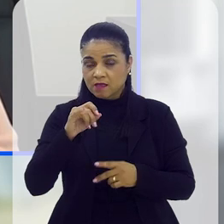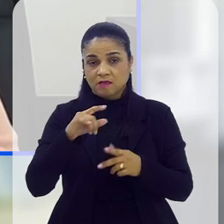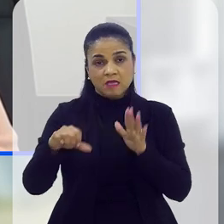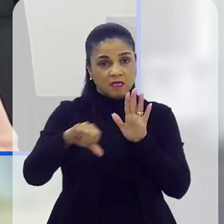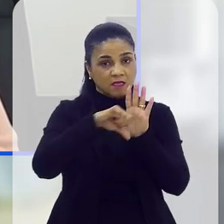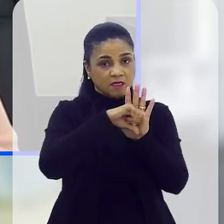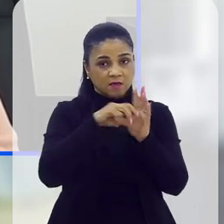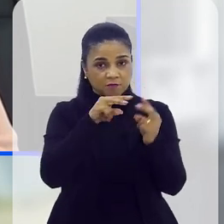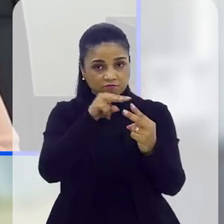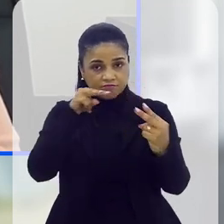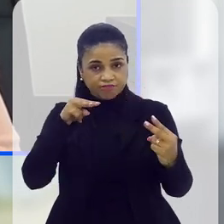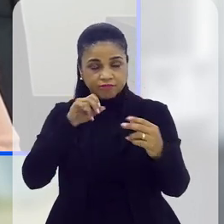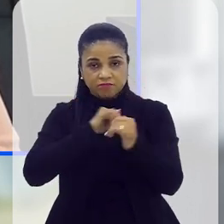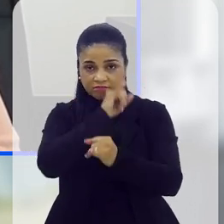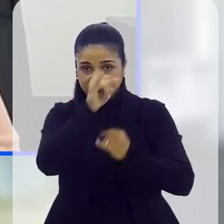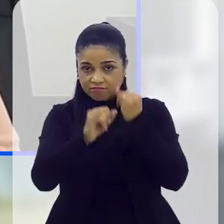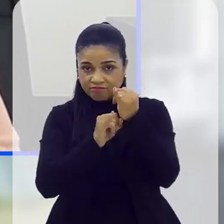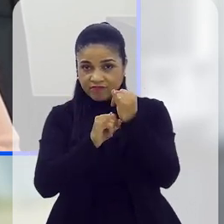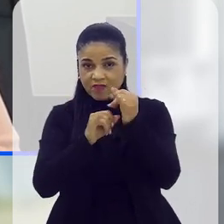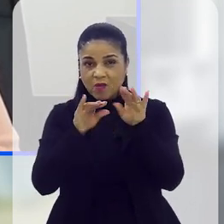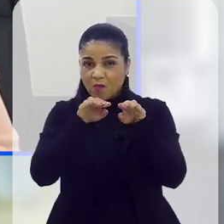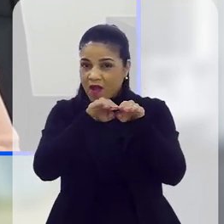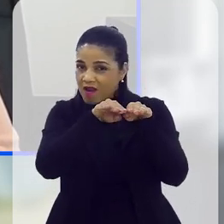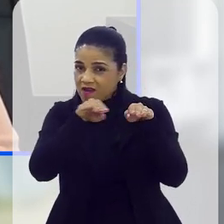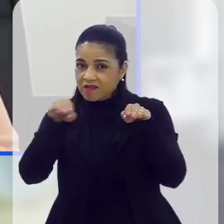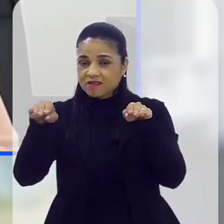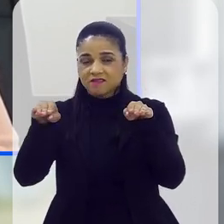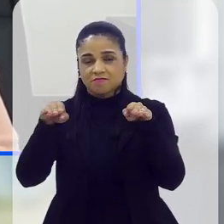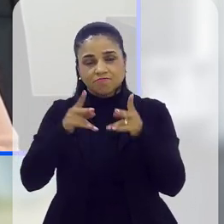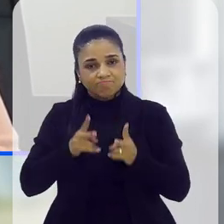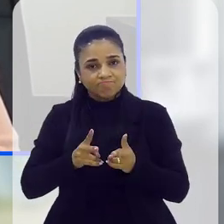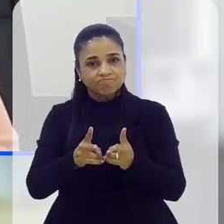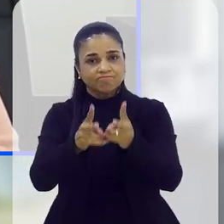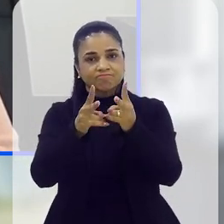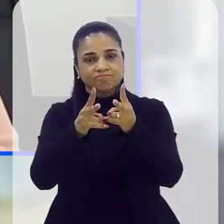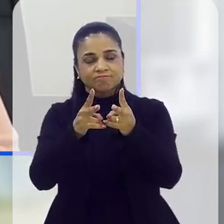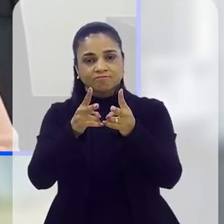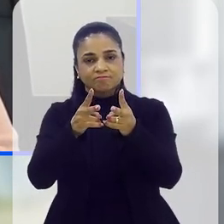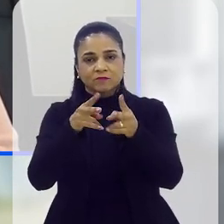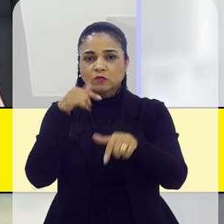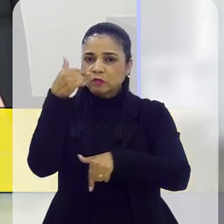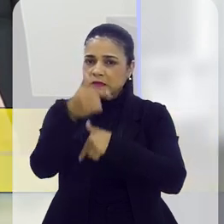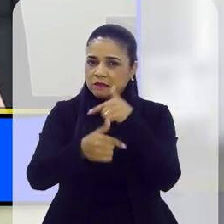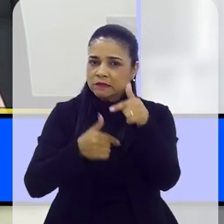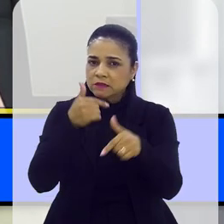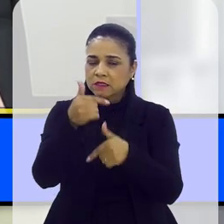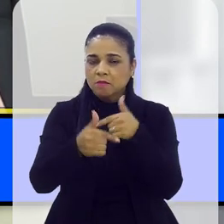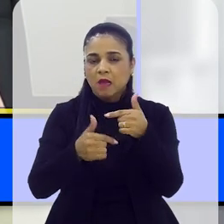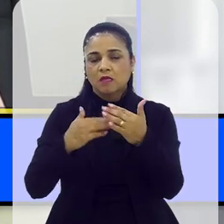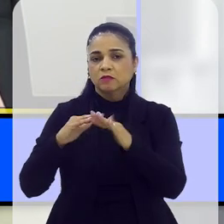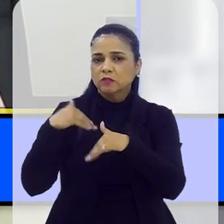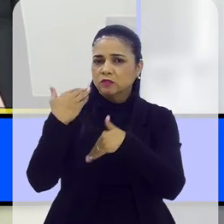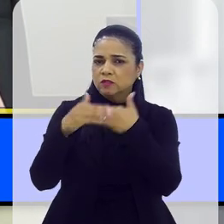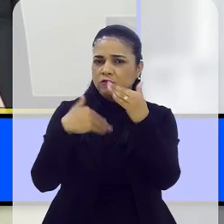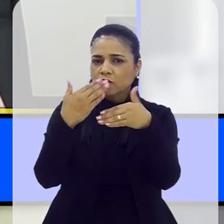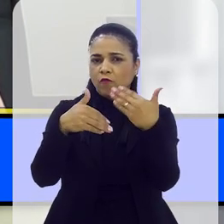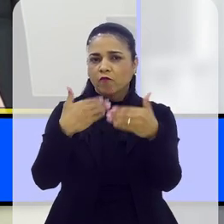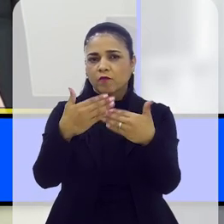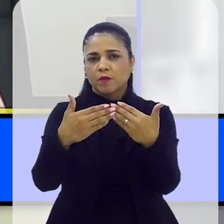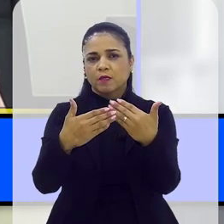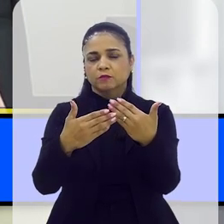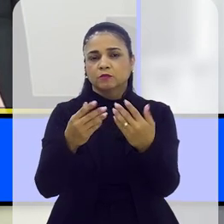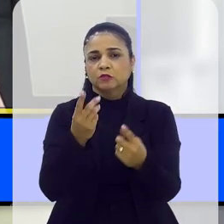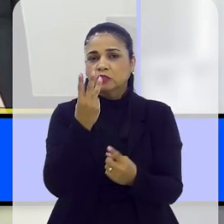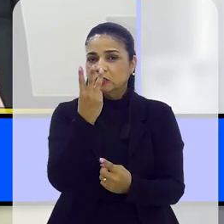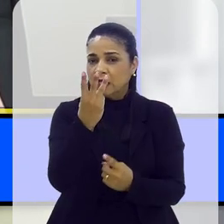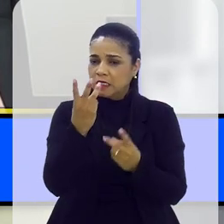cibernéticos, na verdade, ela é uma linha de continuidade de um trabalho que a gente vem desenvolvendo